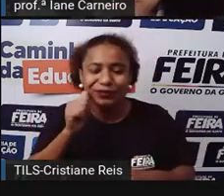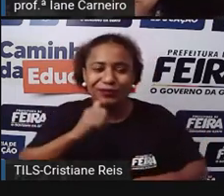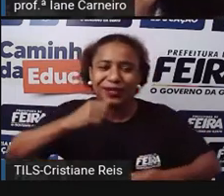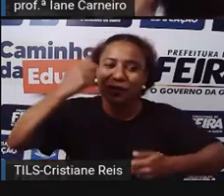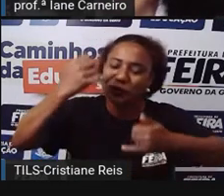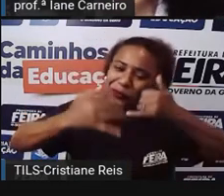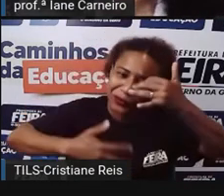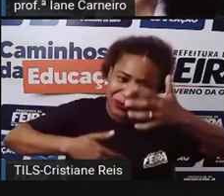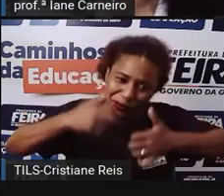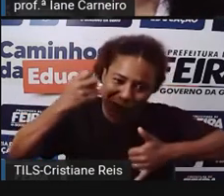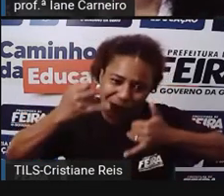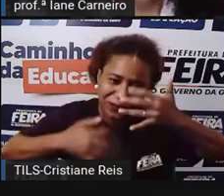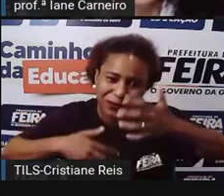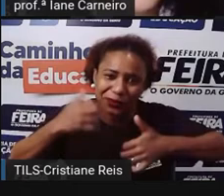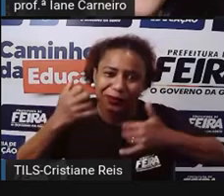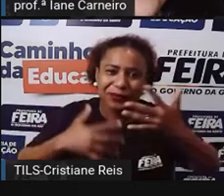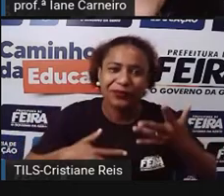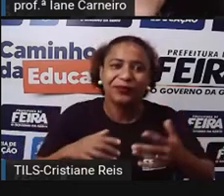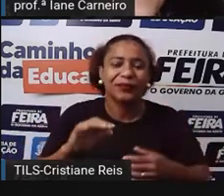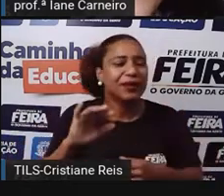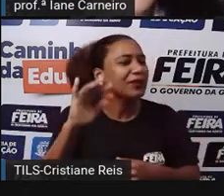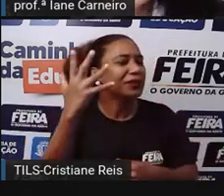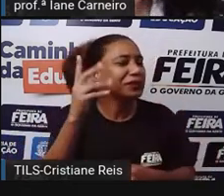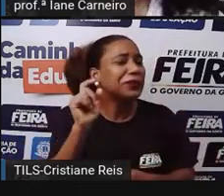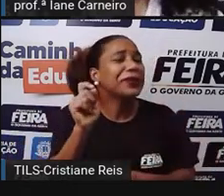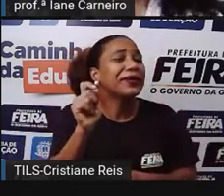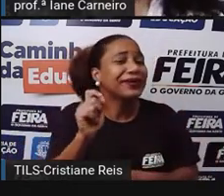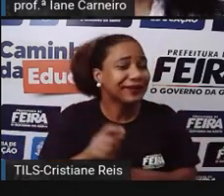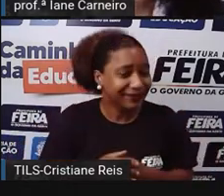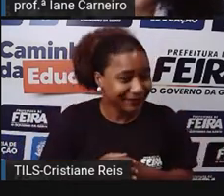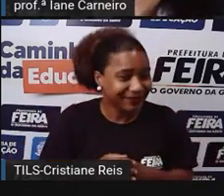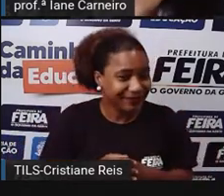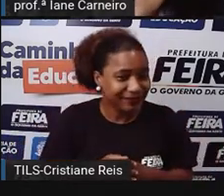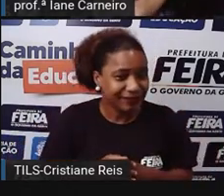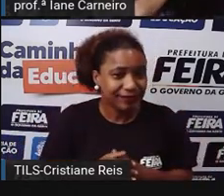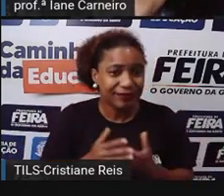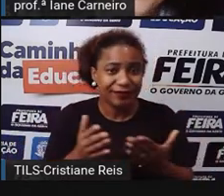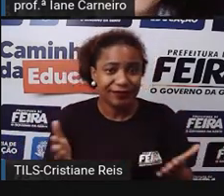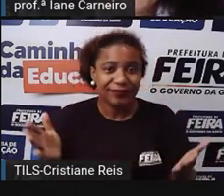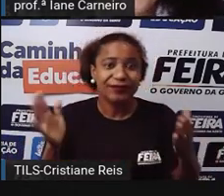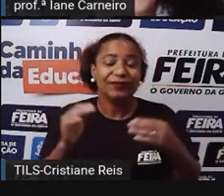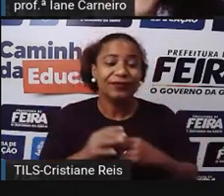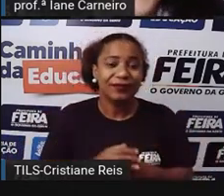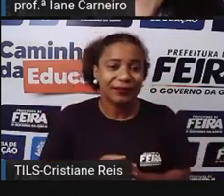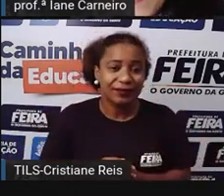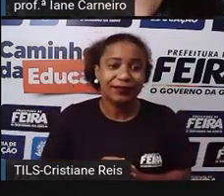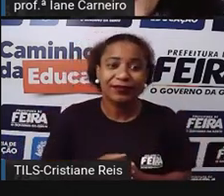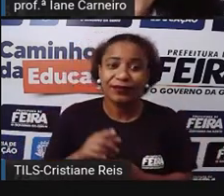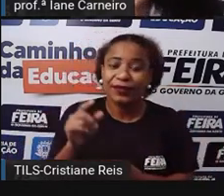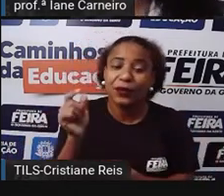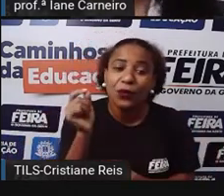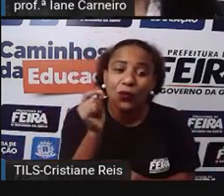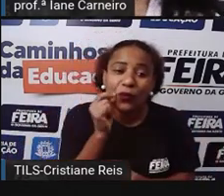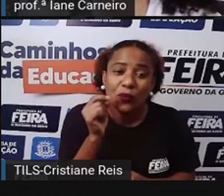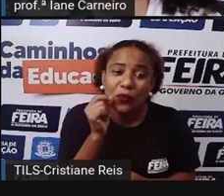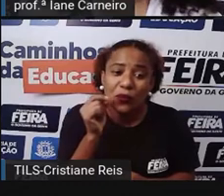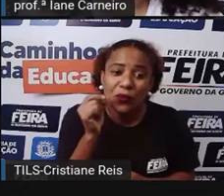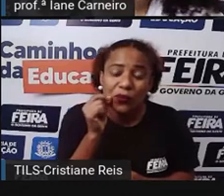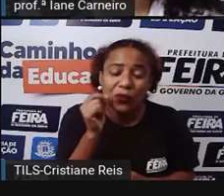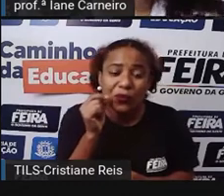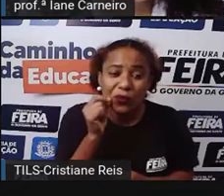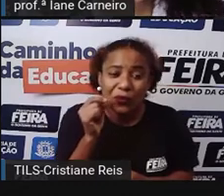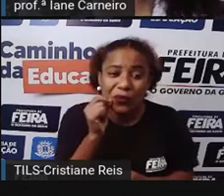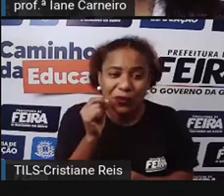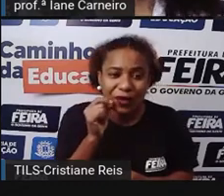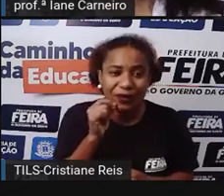contando O será que aconteceu, hein? O guloso do ratinho Ia para a igreja Quando sentiu